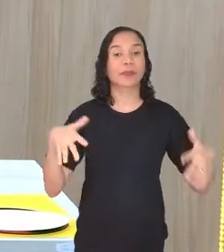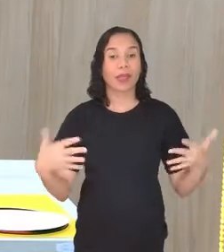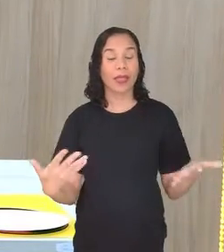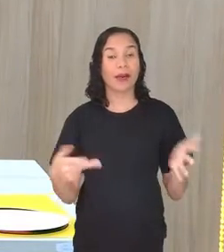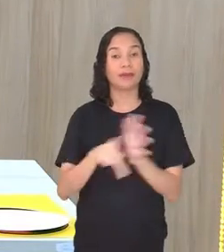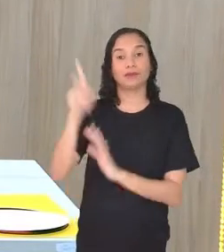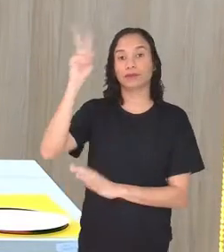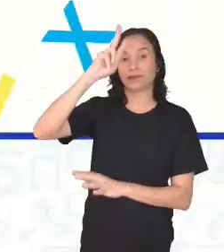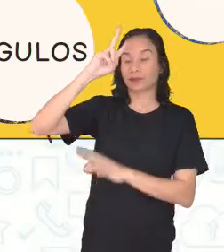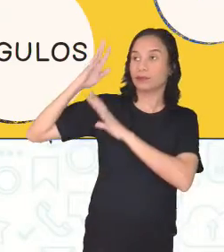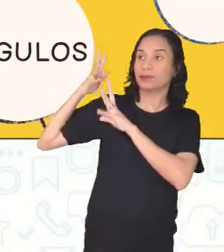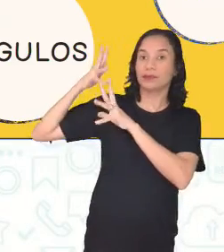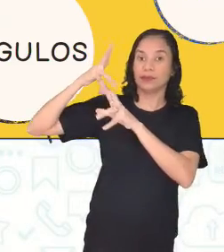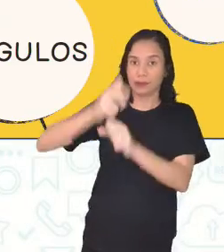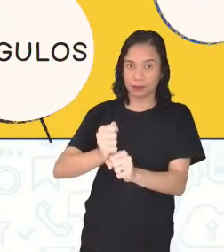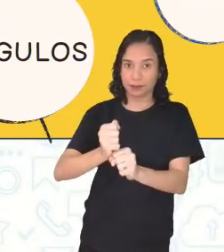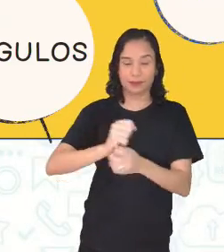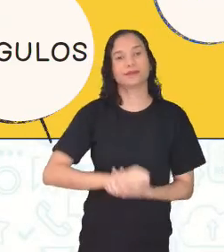Então, recapitulando.